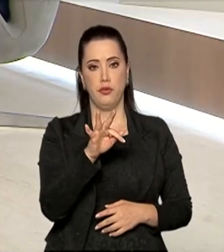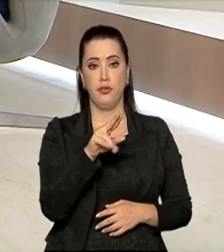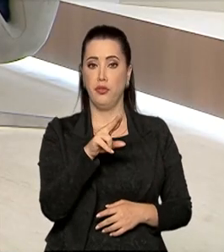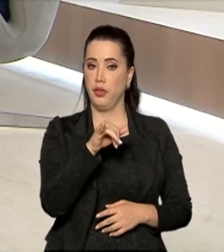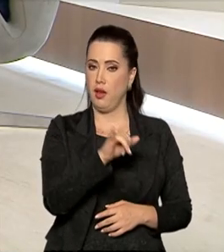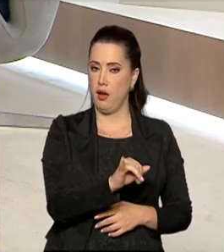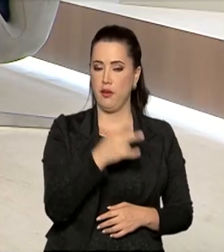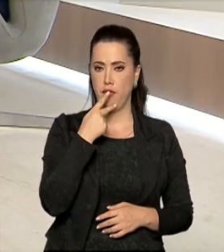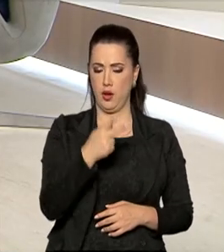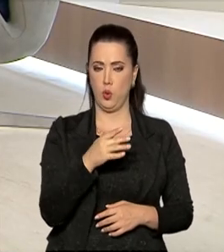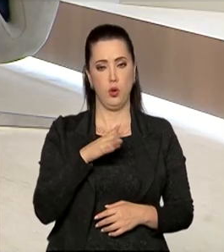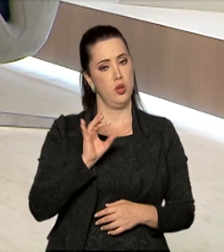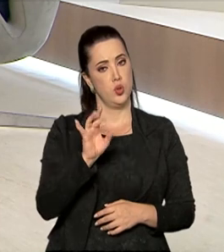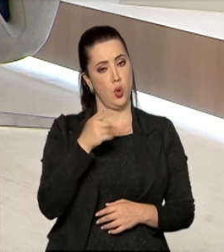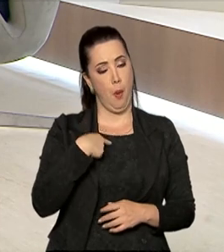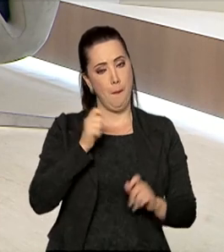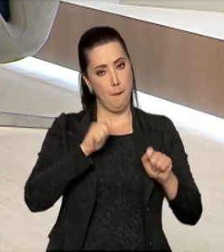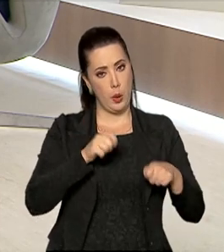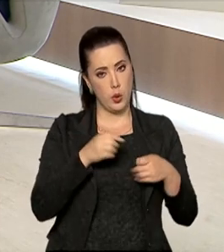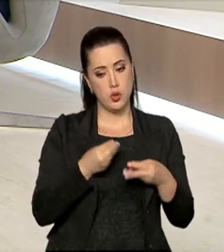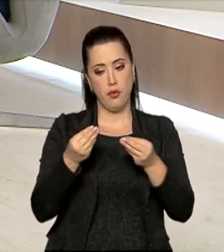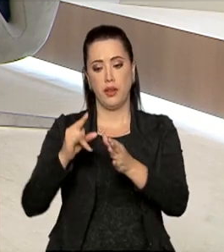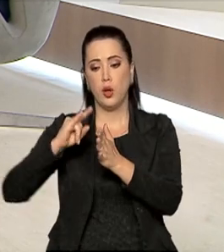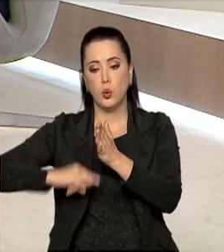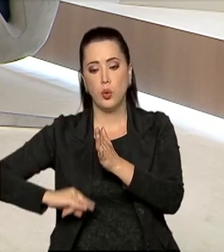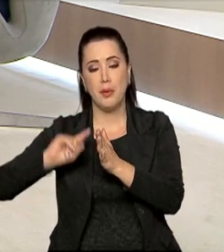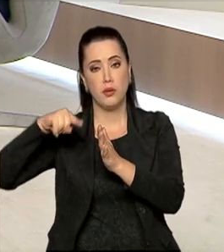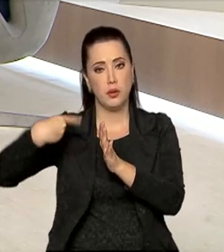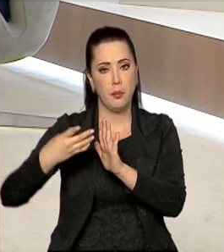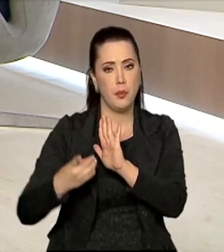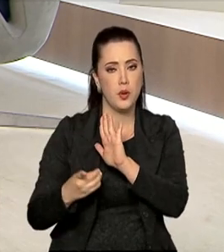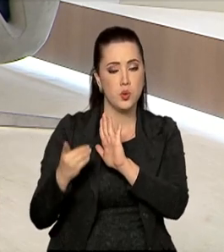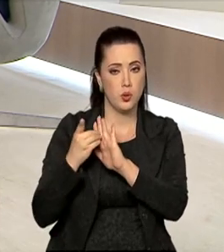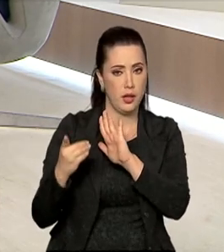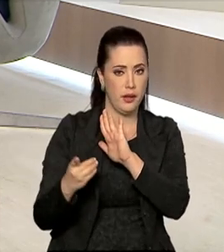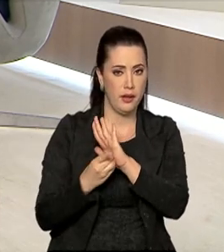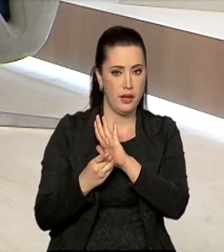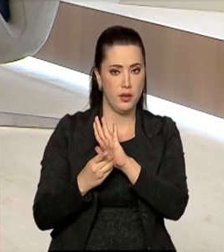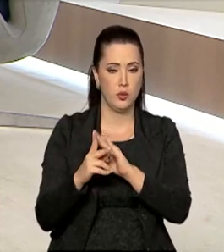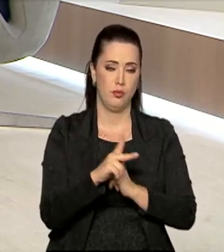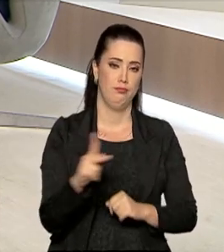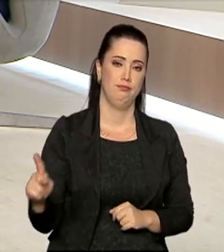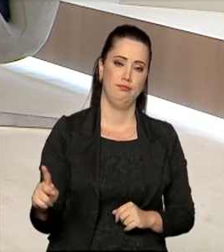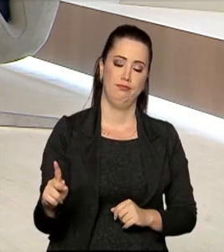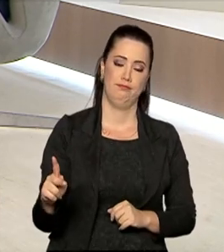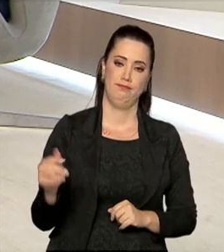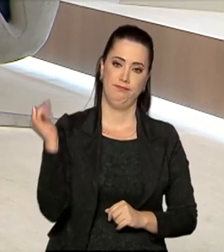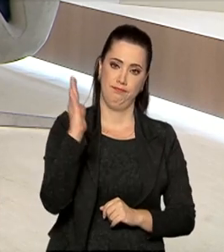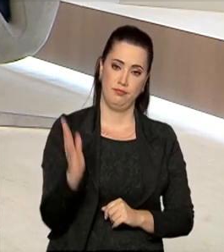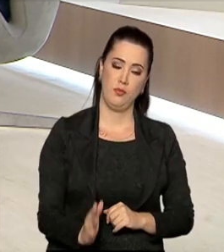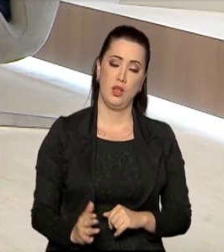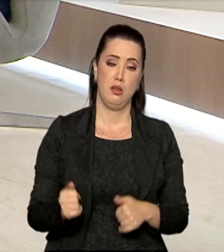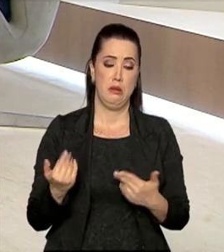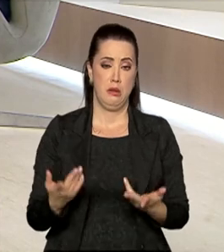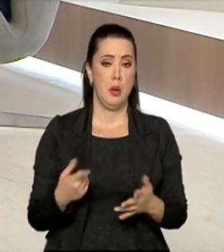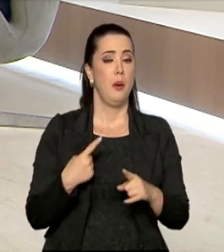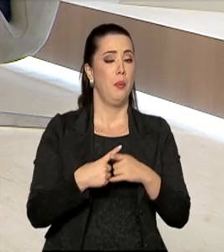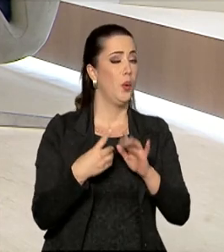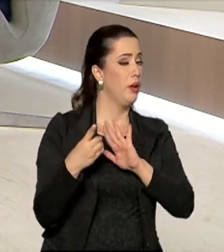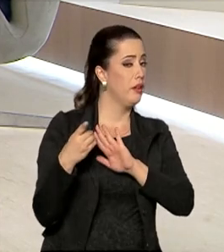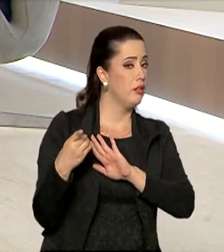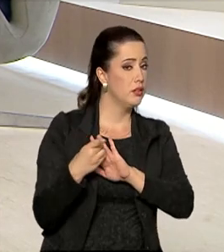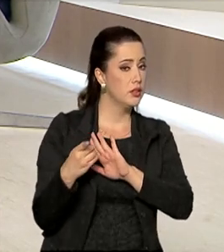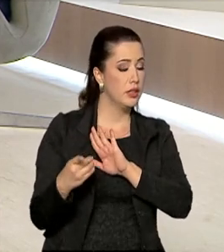posso ter a terra constituída a partir do decreto de homologação do presidente da República. Porque este decreto é o que